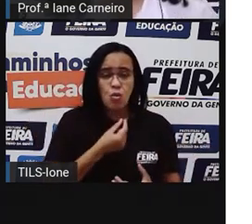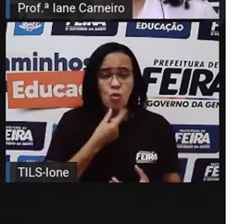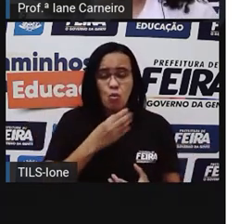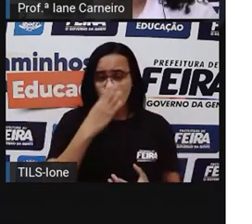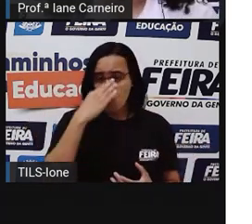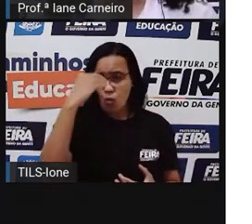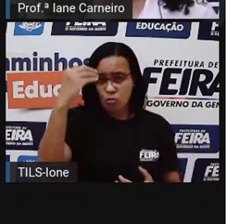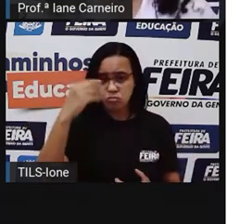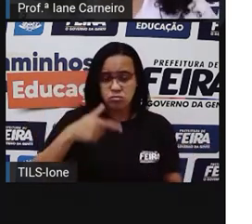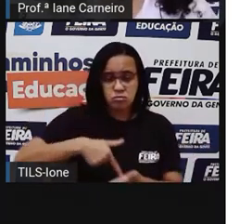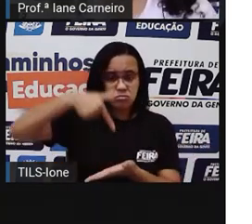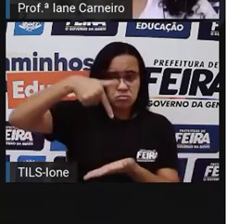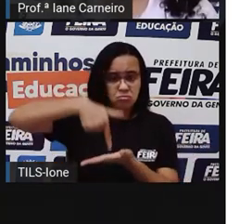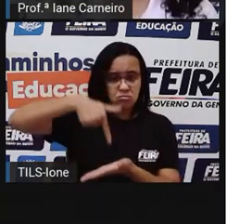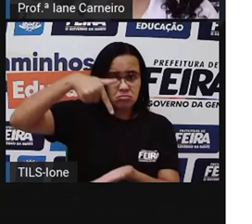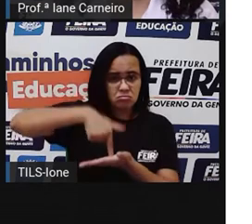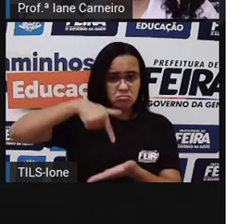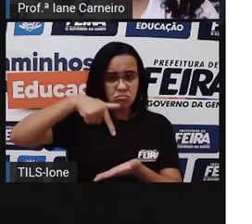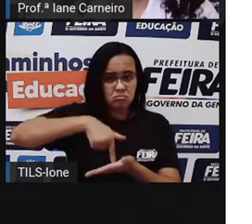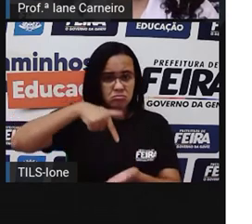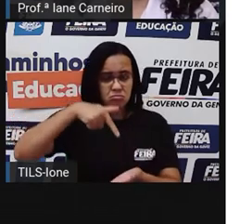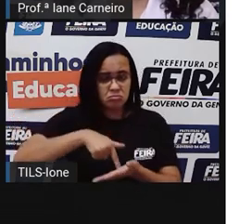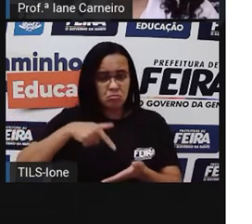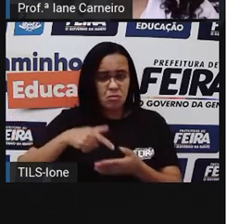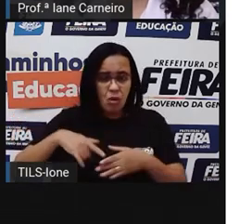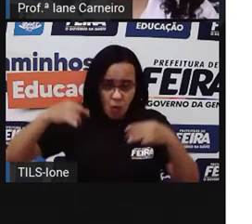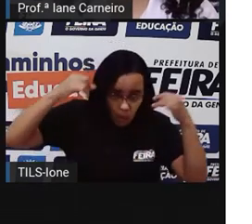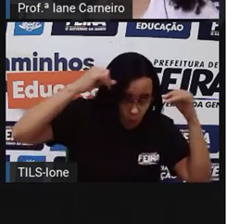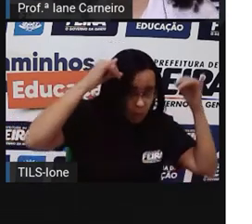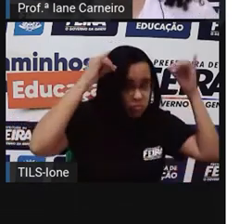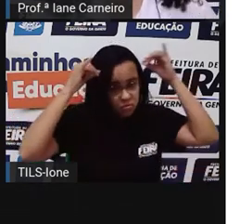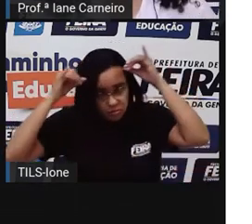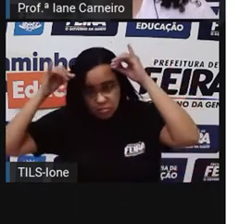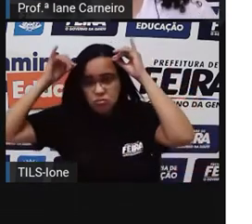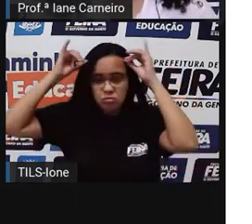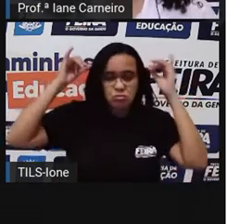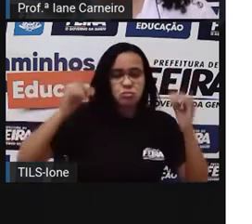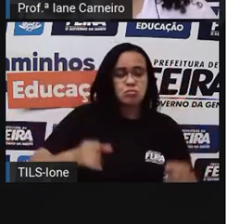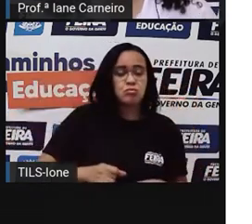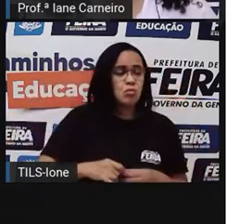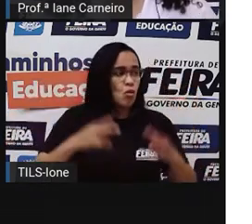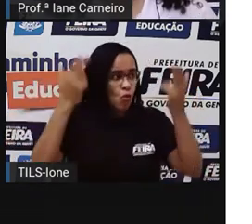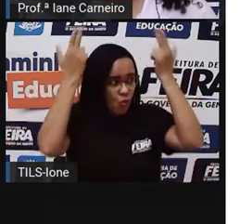O boi, o bumba meu boi? Ou a mula sem cabeça?